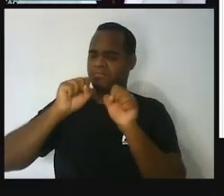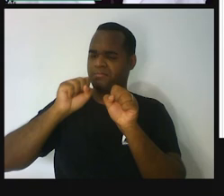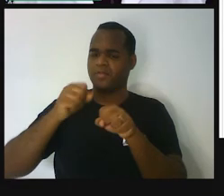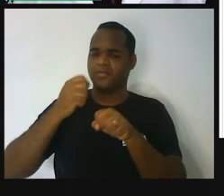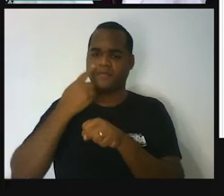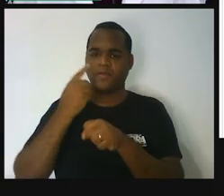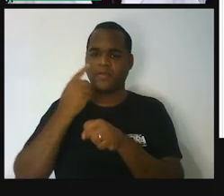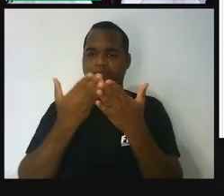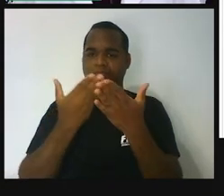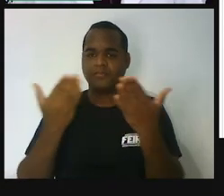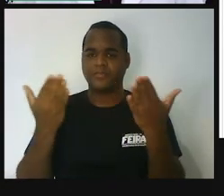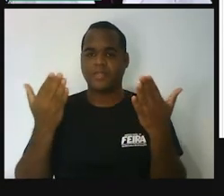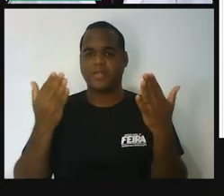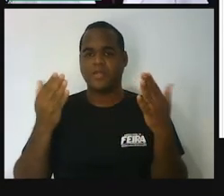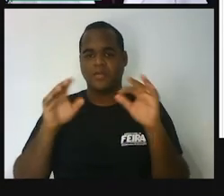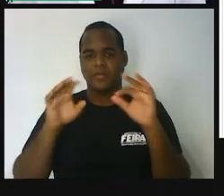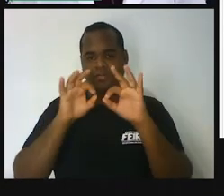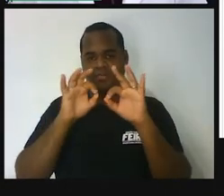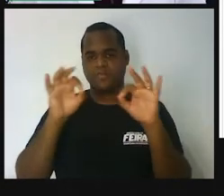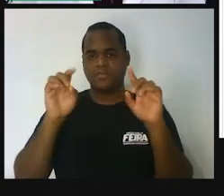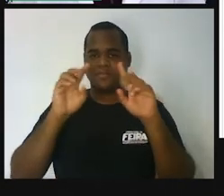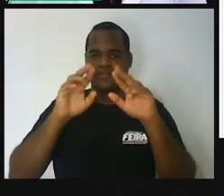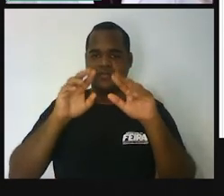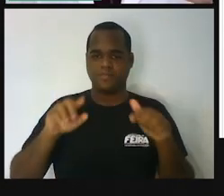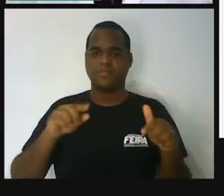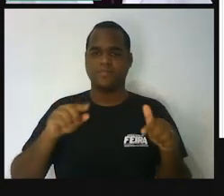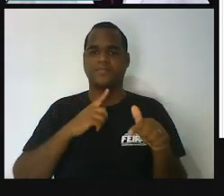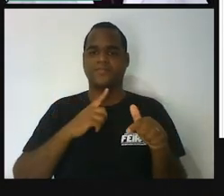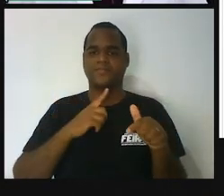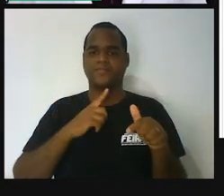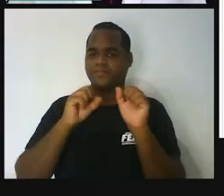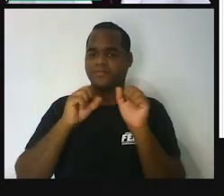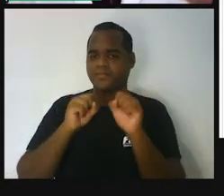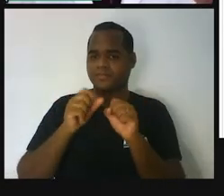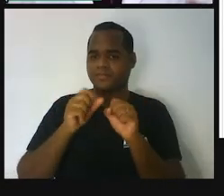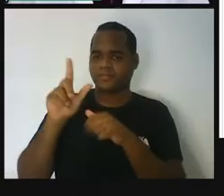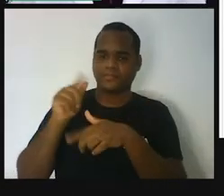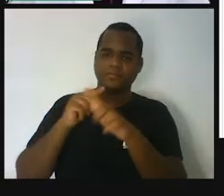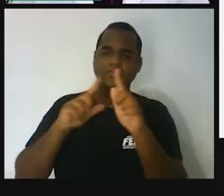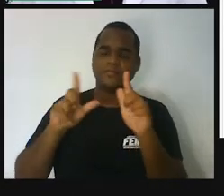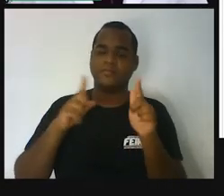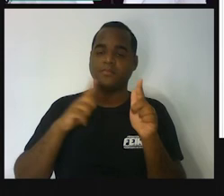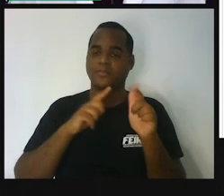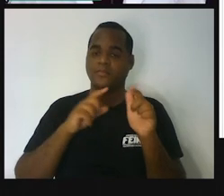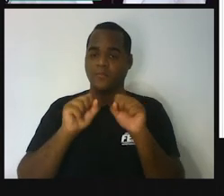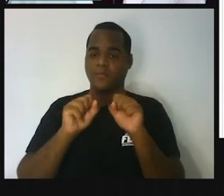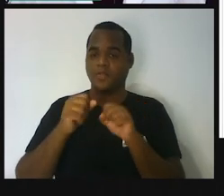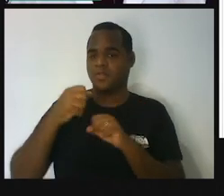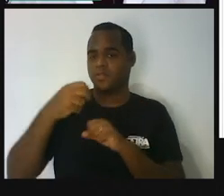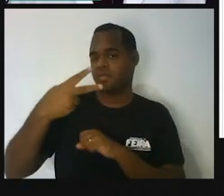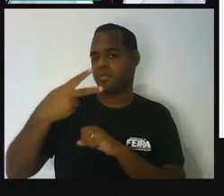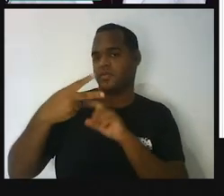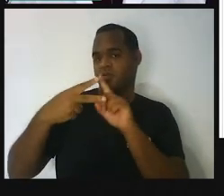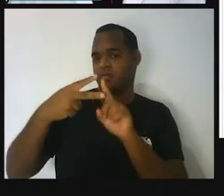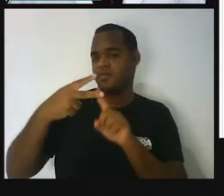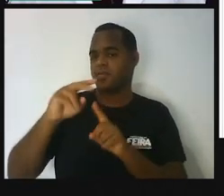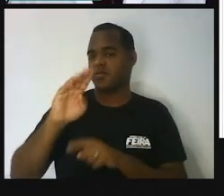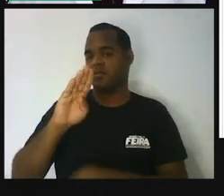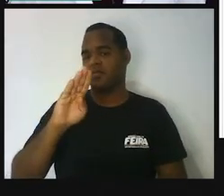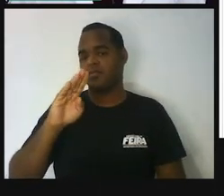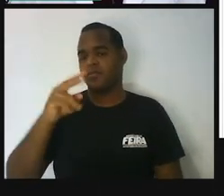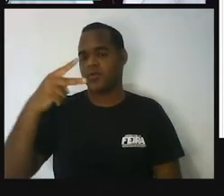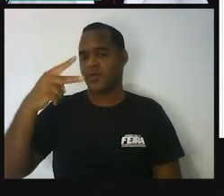olhar para essa imagem e perceber figuras geométricas bidimensionais, né? É